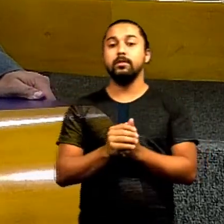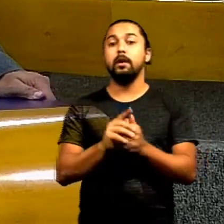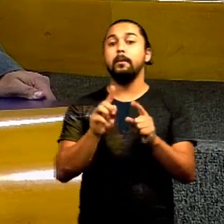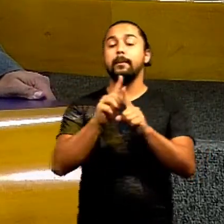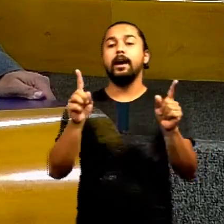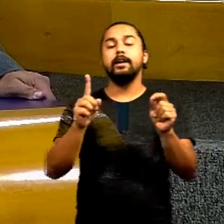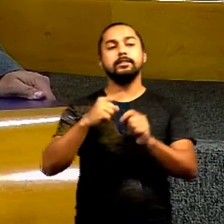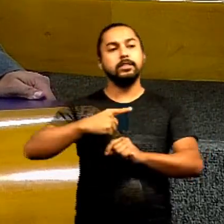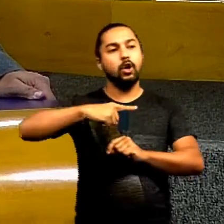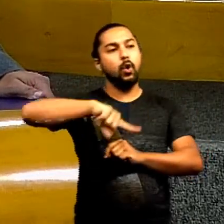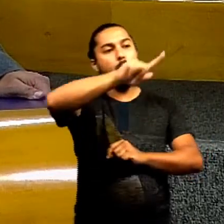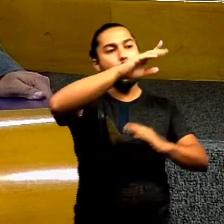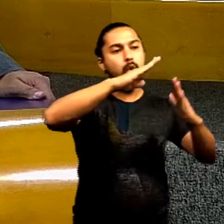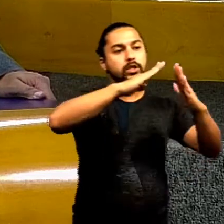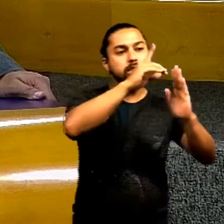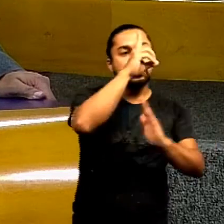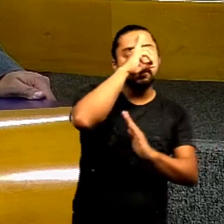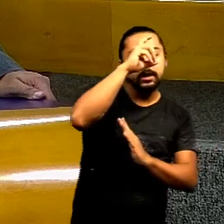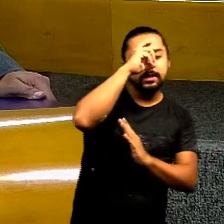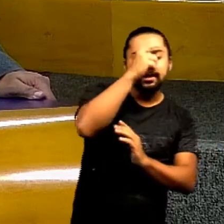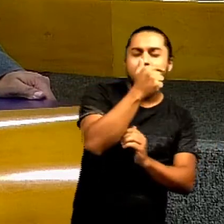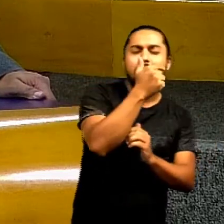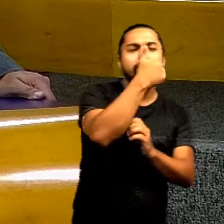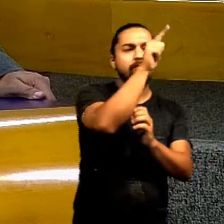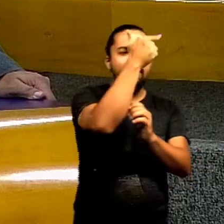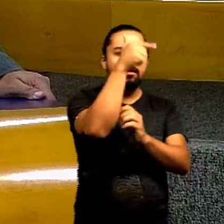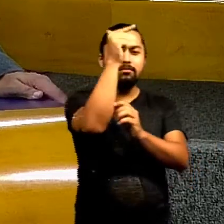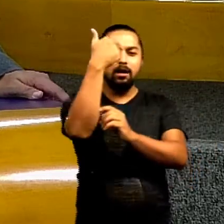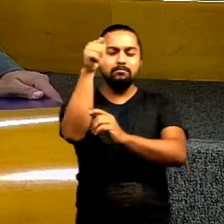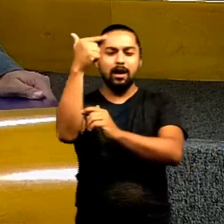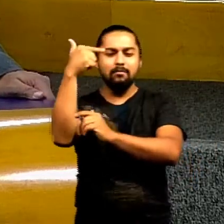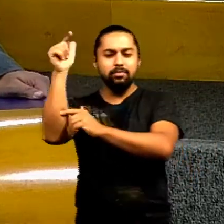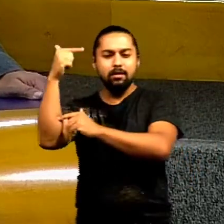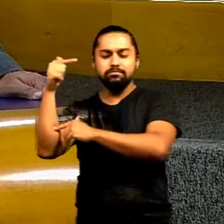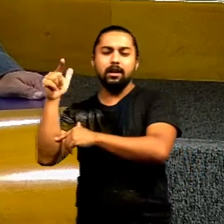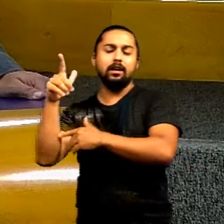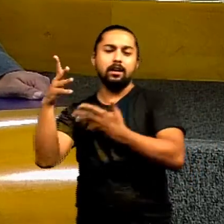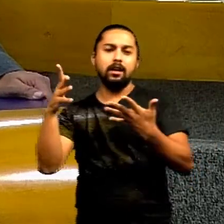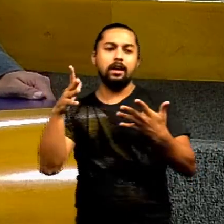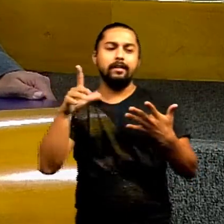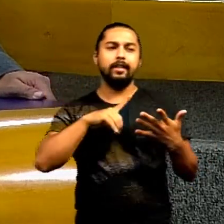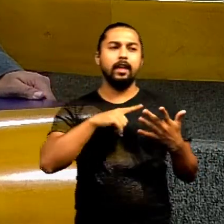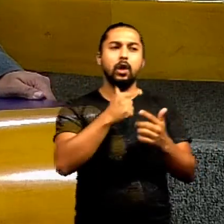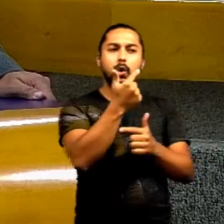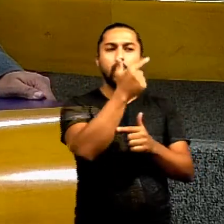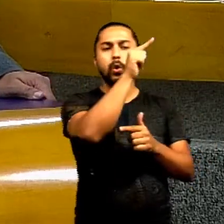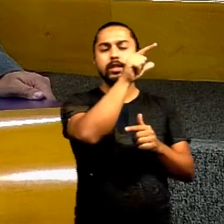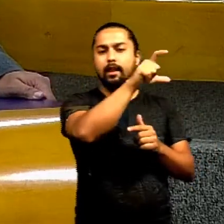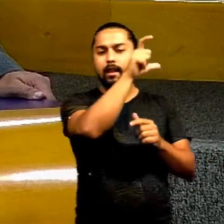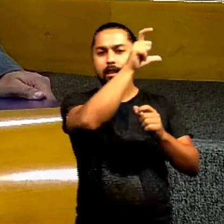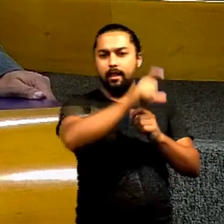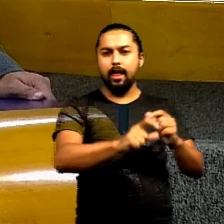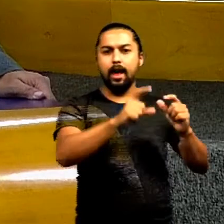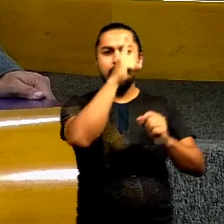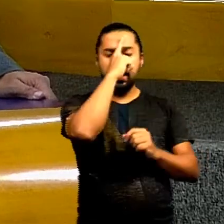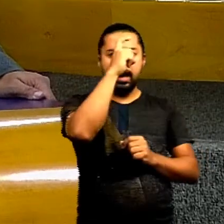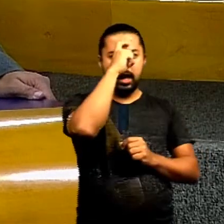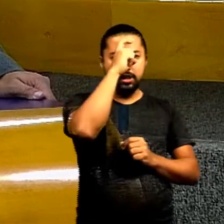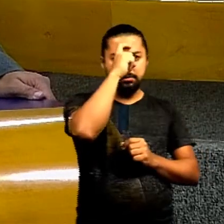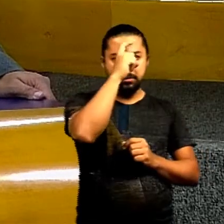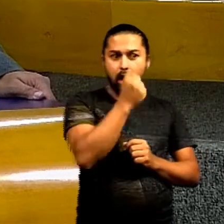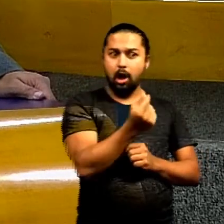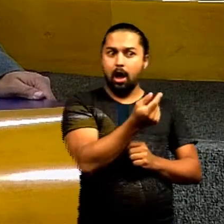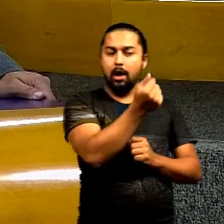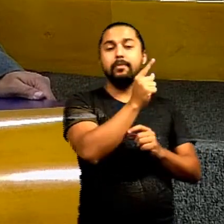mas se nascer lá na maternidade ela na Amparo que é de bacana que é uma clínica cara que os custos são